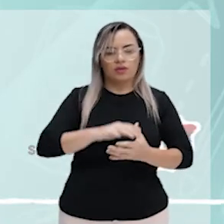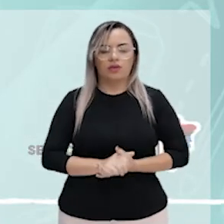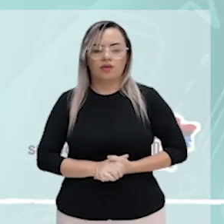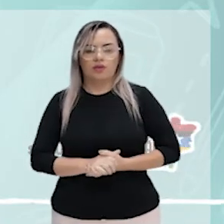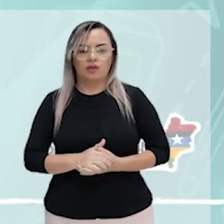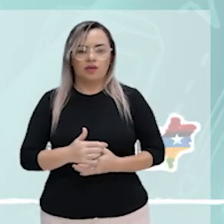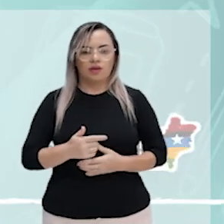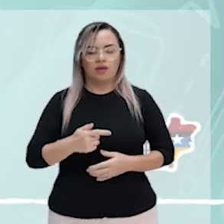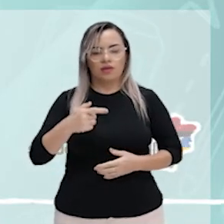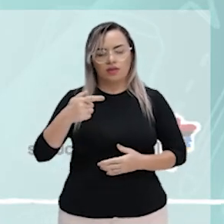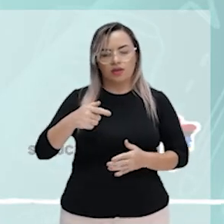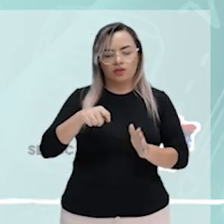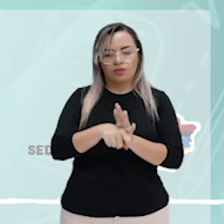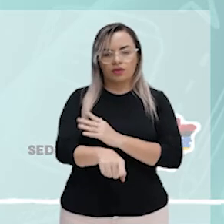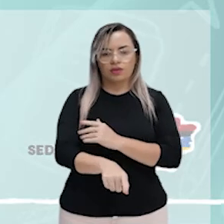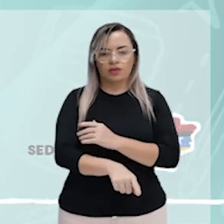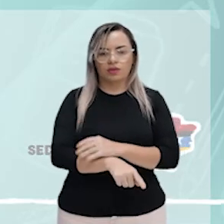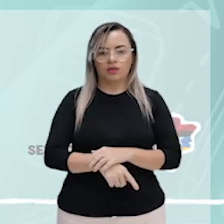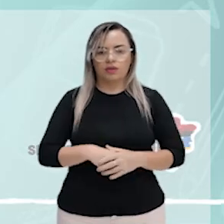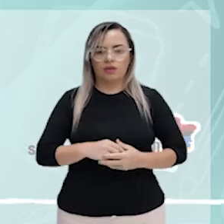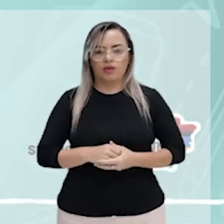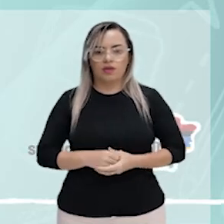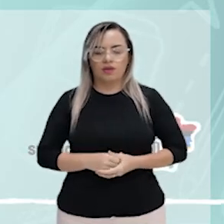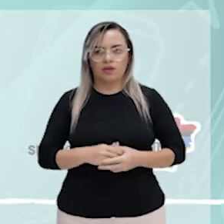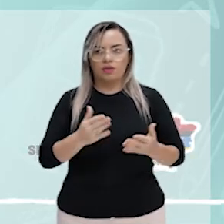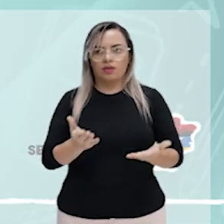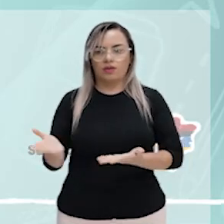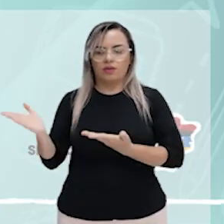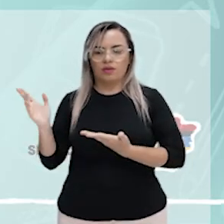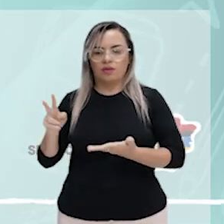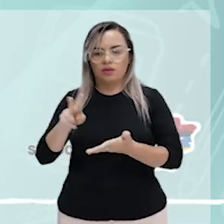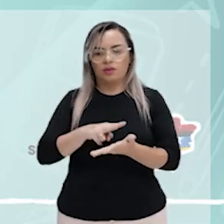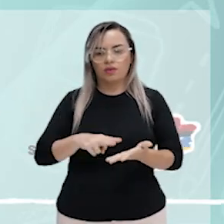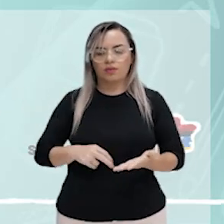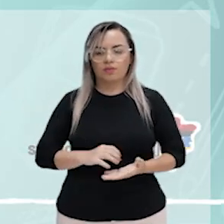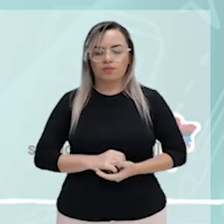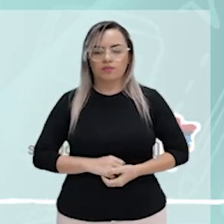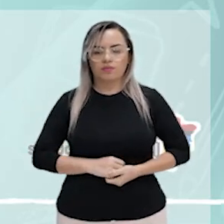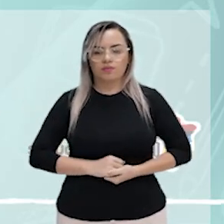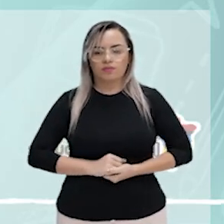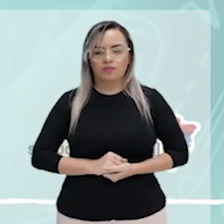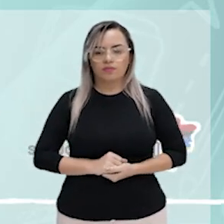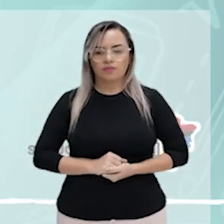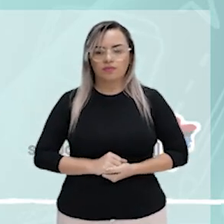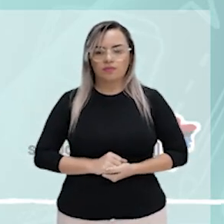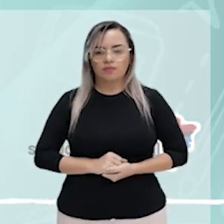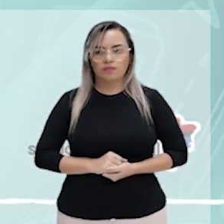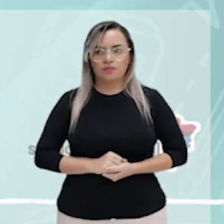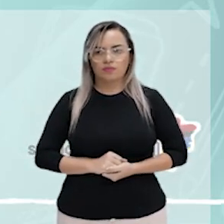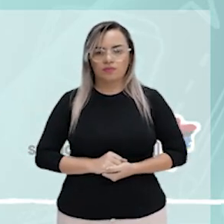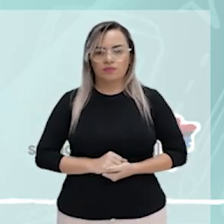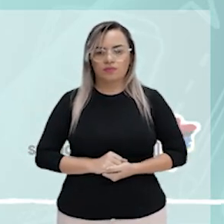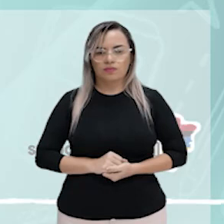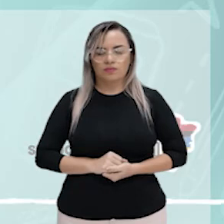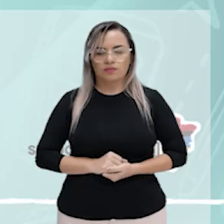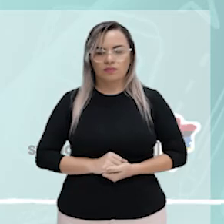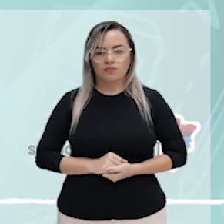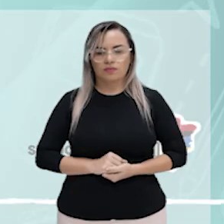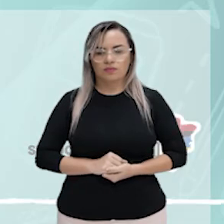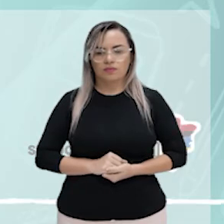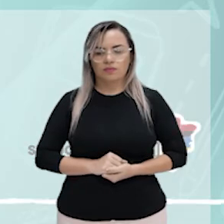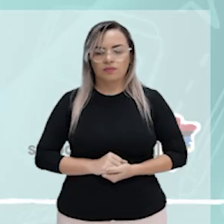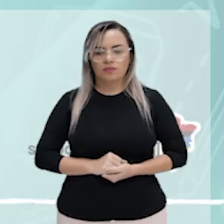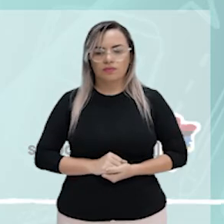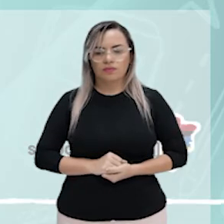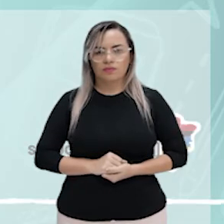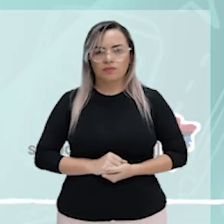cobrar tempo? Por que implica cobrar o tempo? A construção do verbo implicar com a preposição em